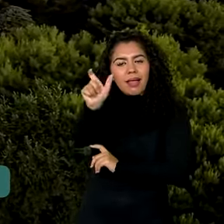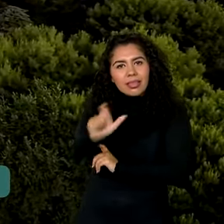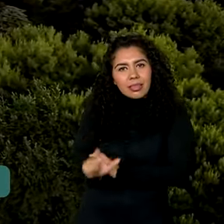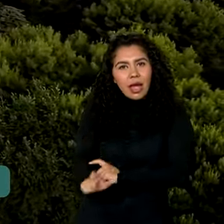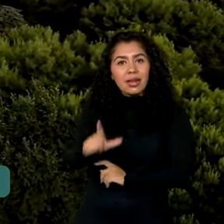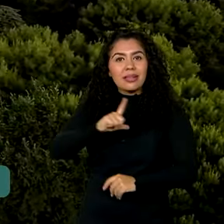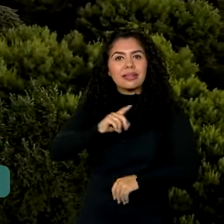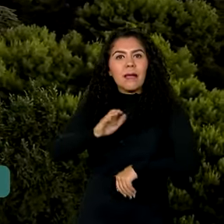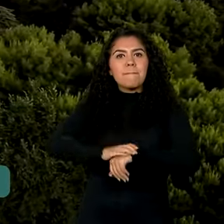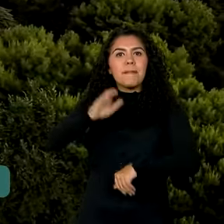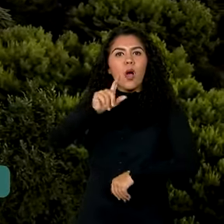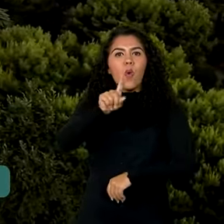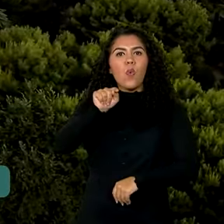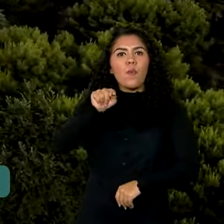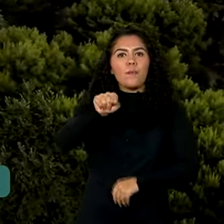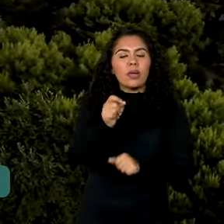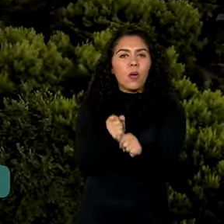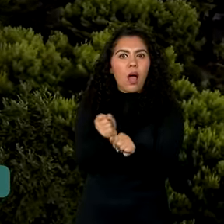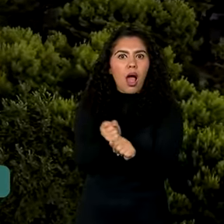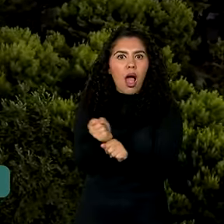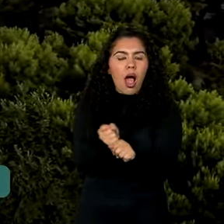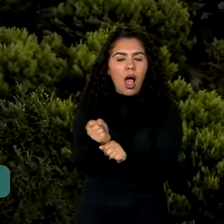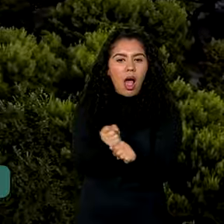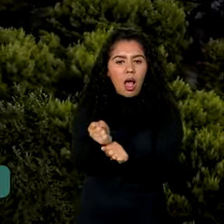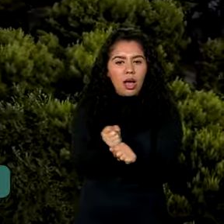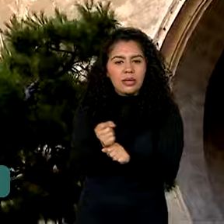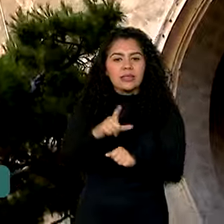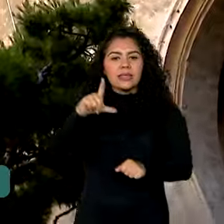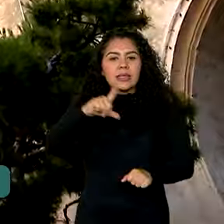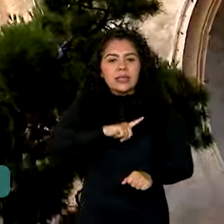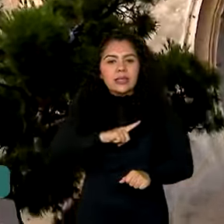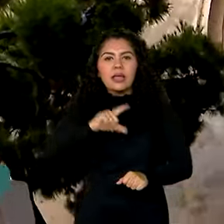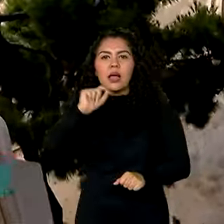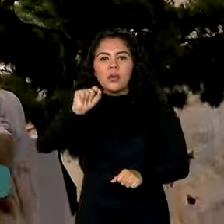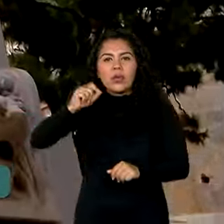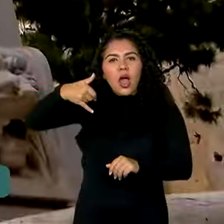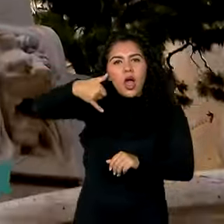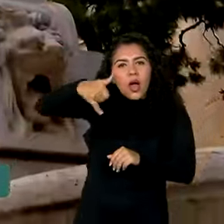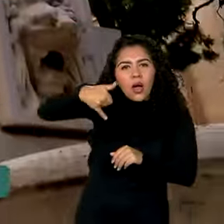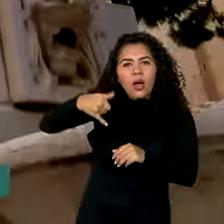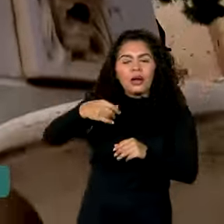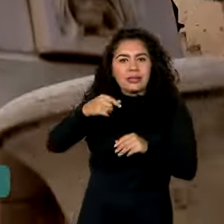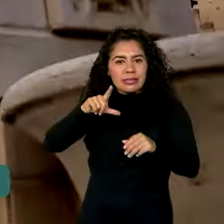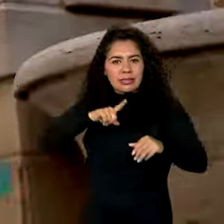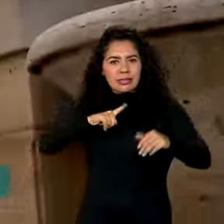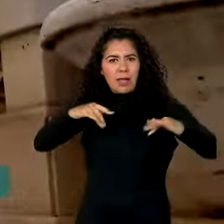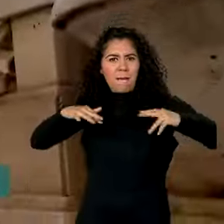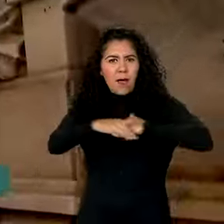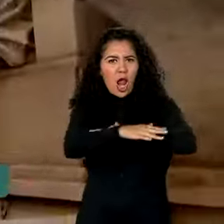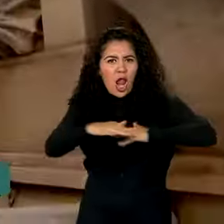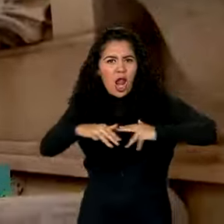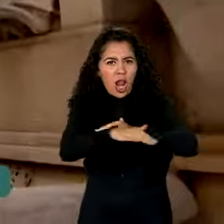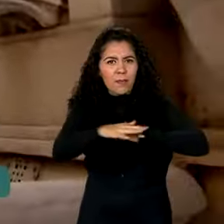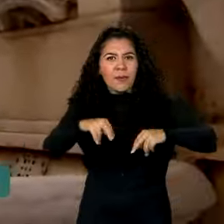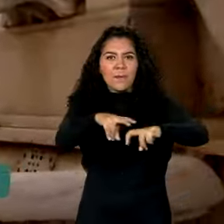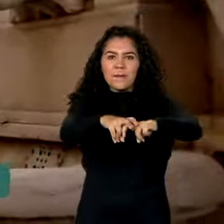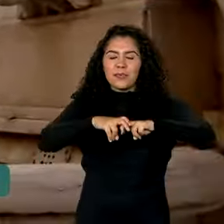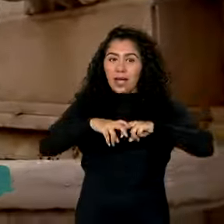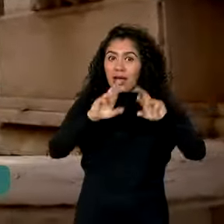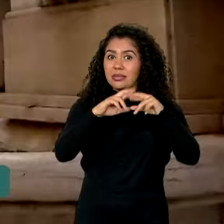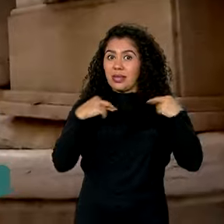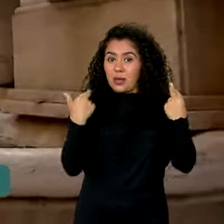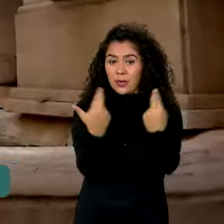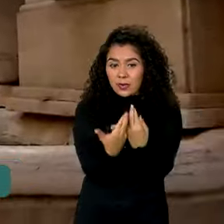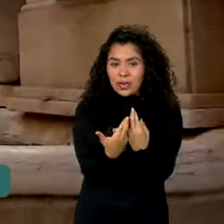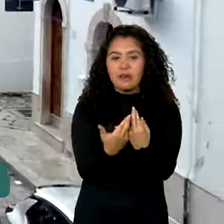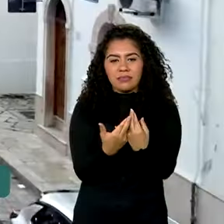mil anos. Pacata e cercada de oliveiras, a cidade está bem movimentada por causa da reunião, que